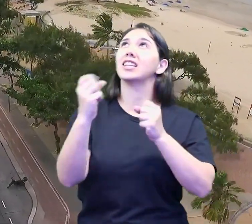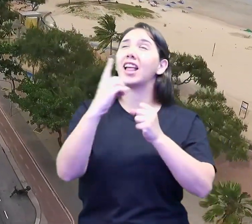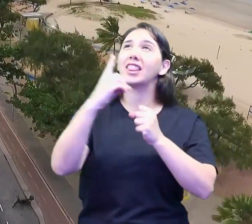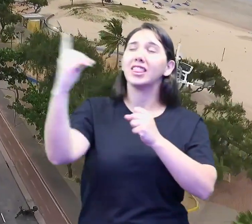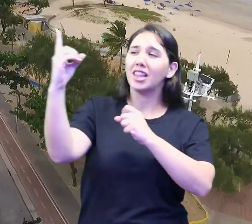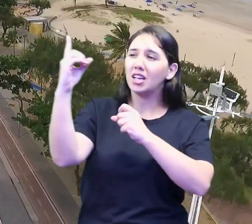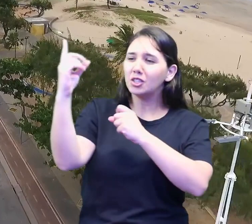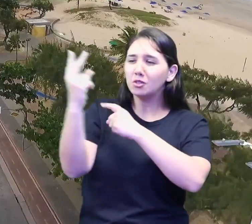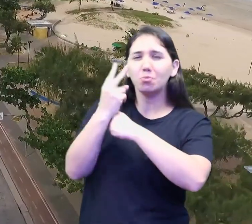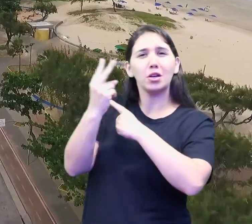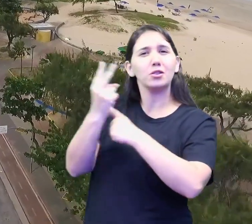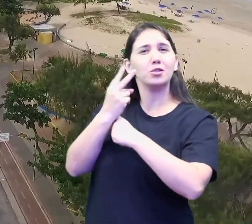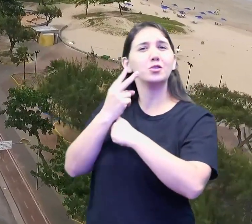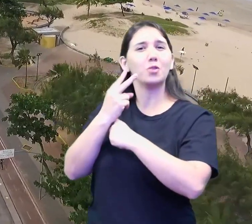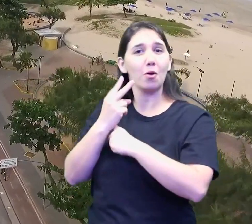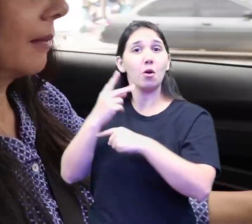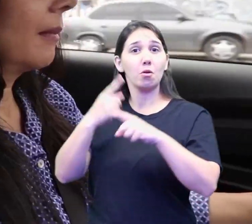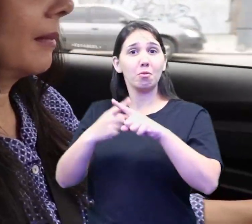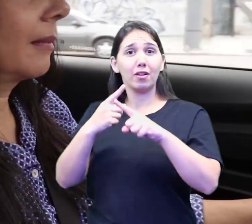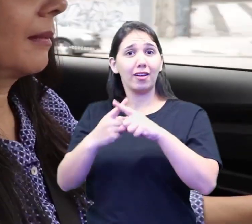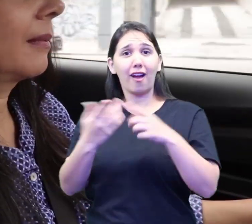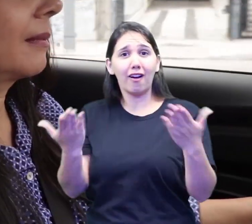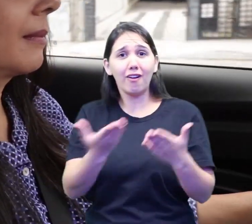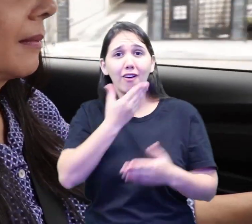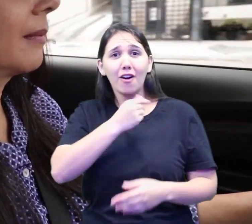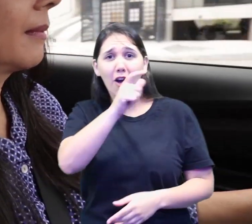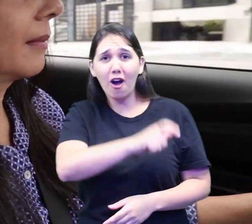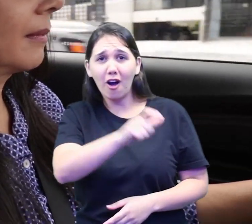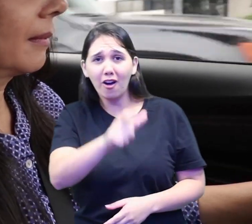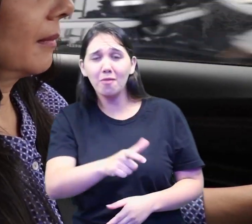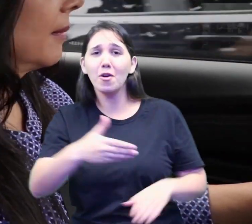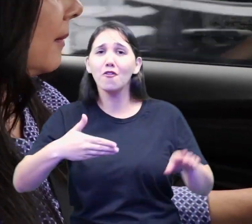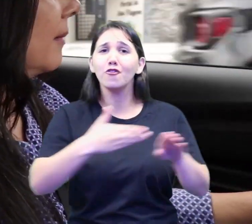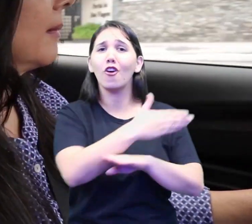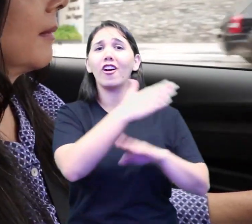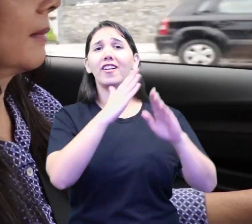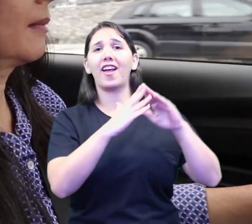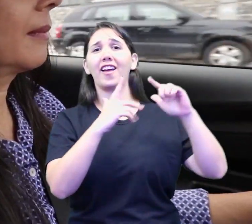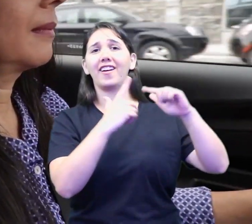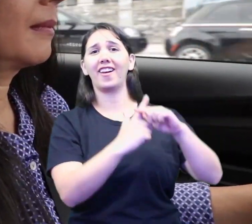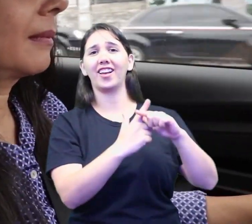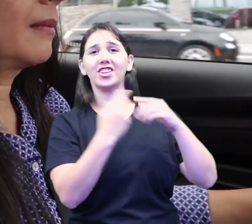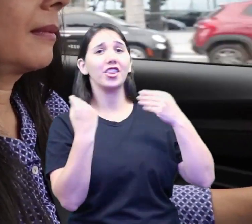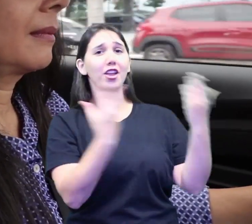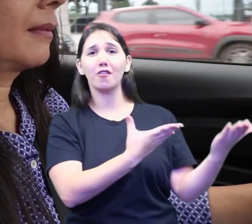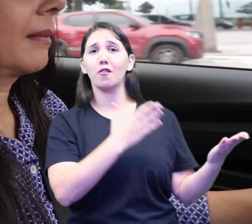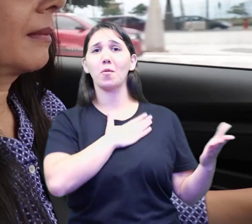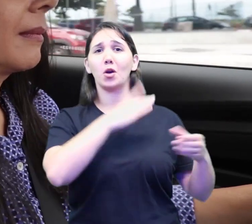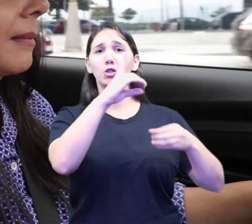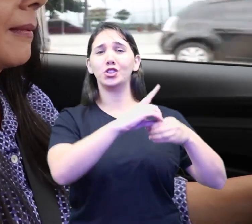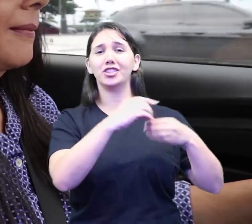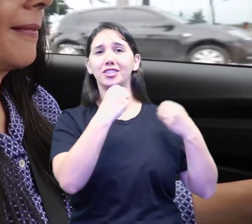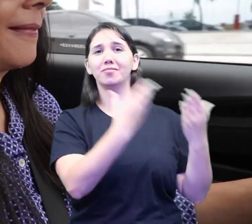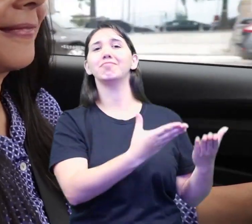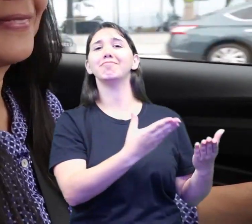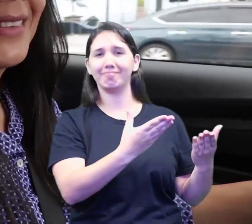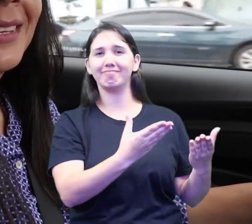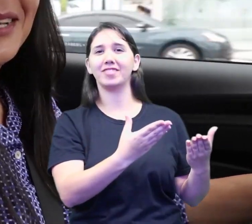devolver o envelope de dízimo. Esta é a maior prova de que o dízimo é santo.